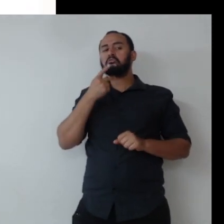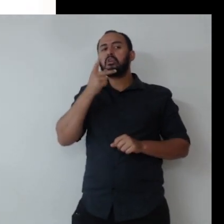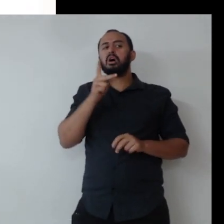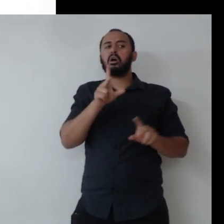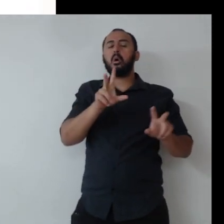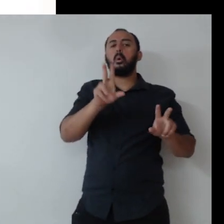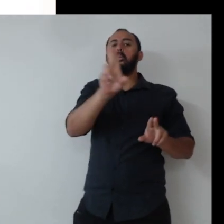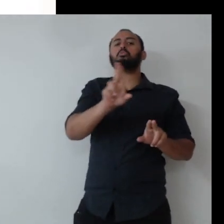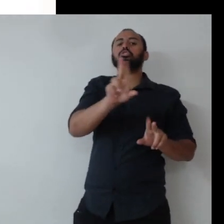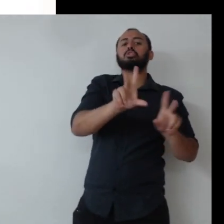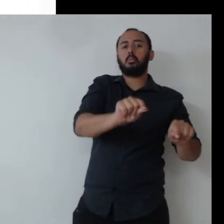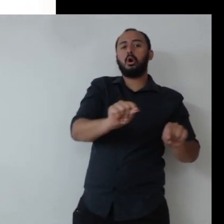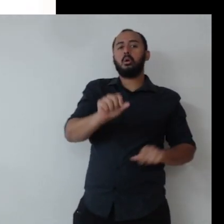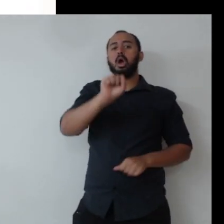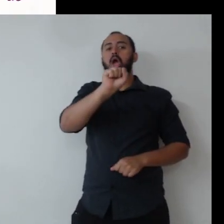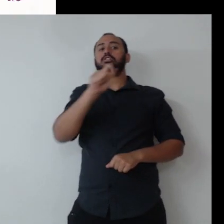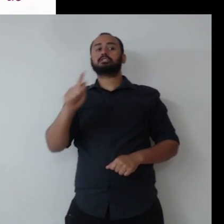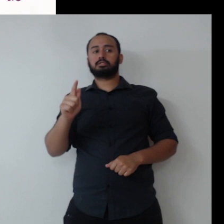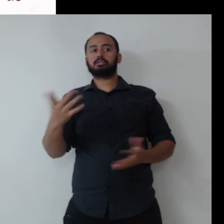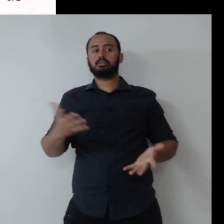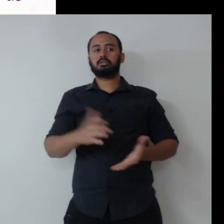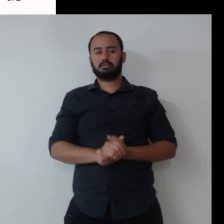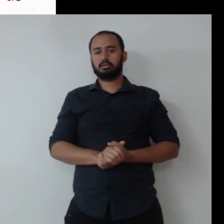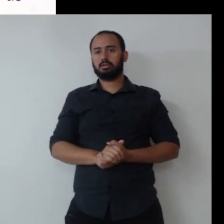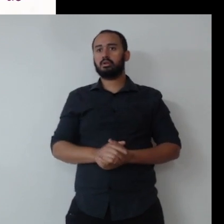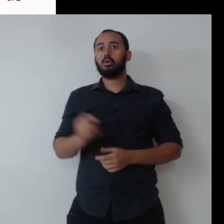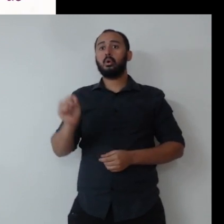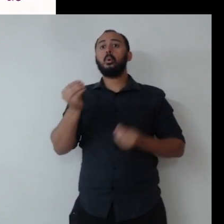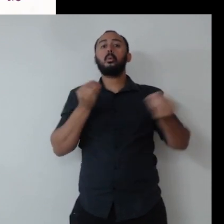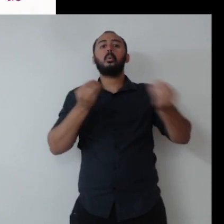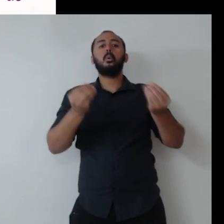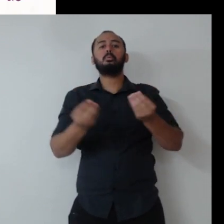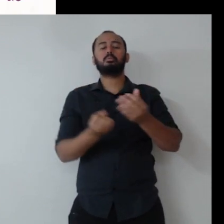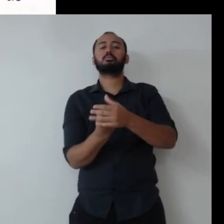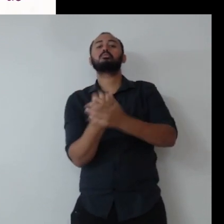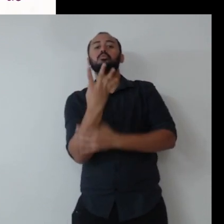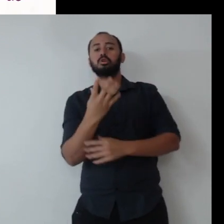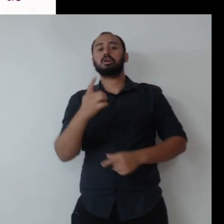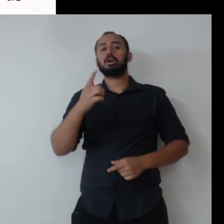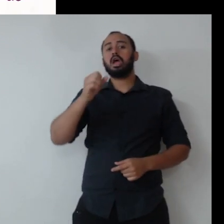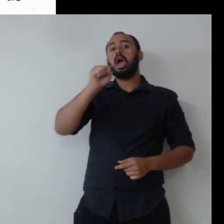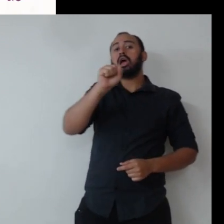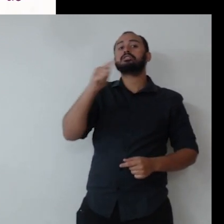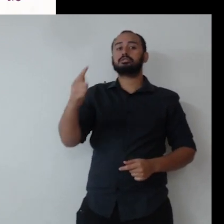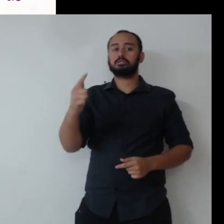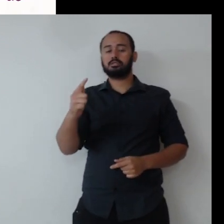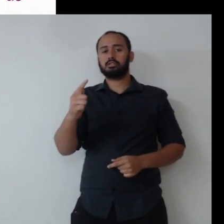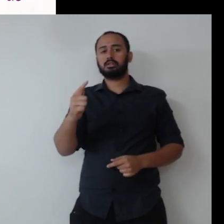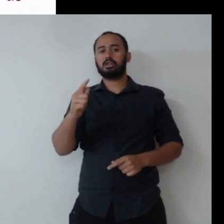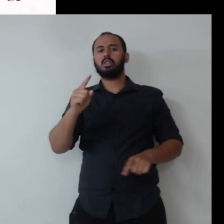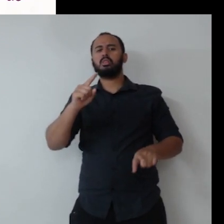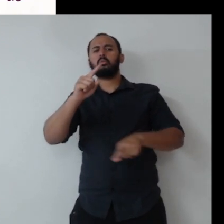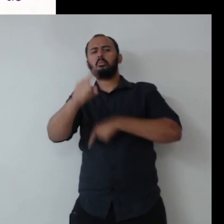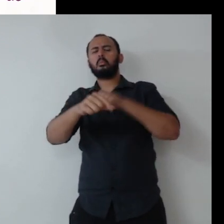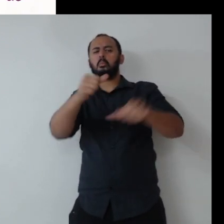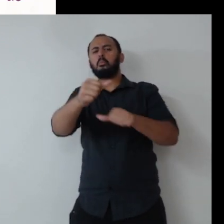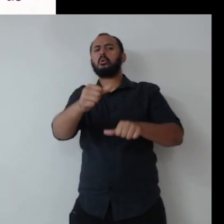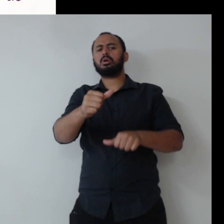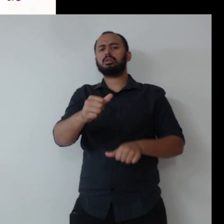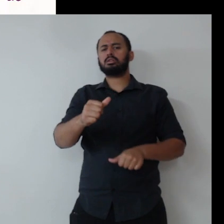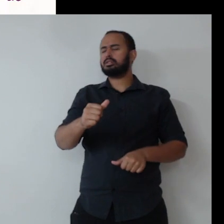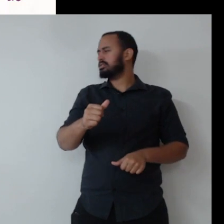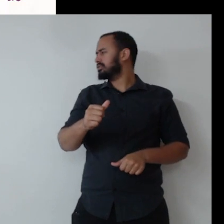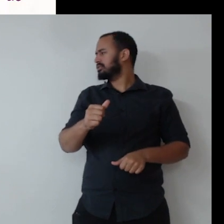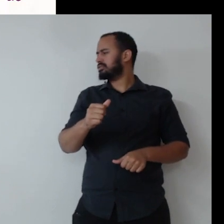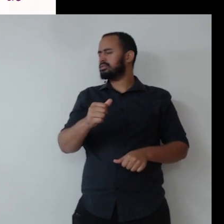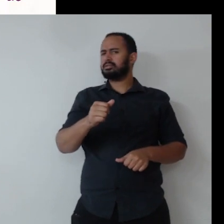parar para pensar. Então, é isso. Então, como surgiu o ESG, né? Por que GRI e depois virou o ESG? Mas o